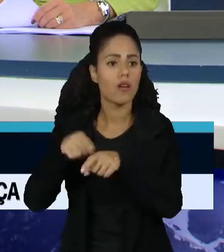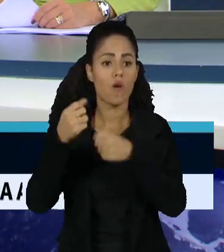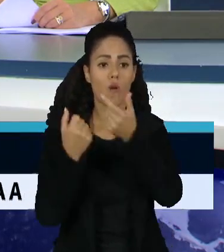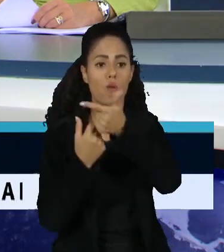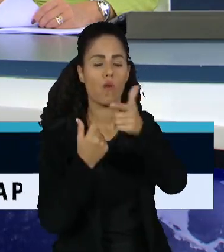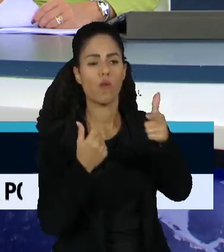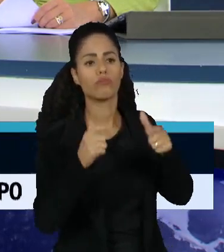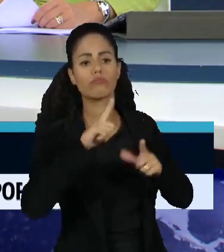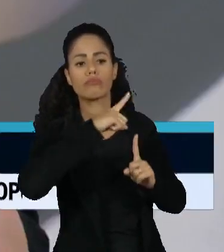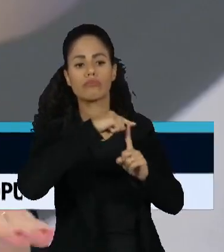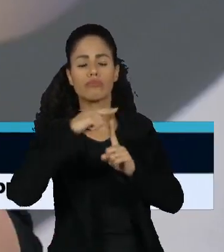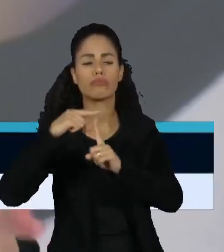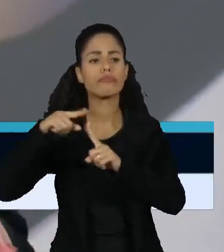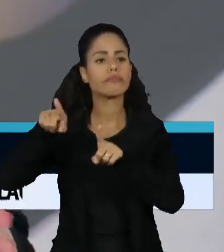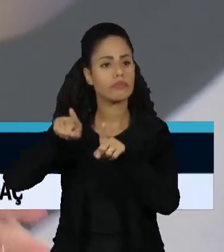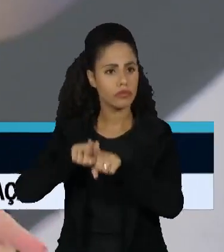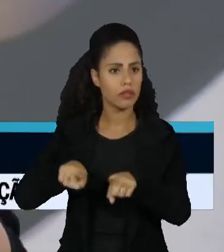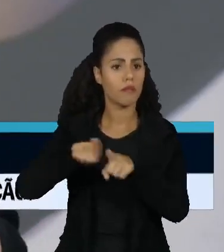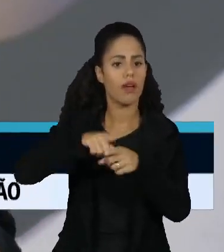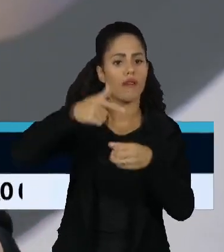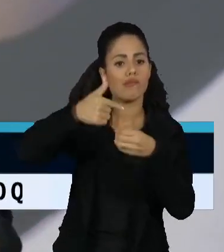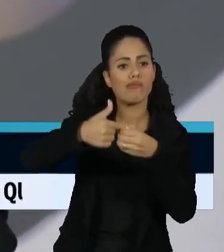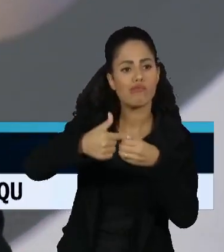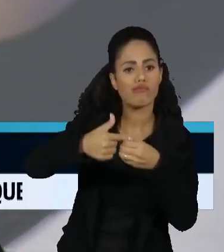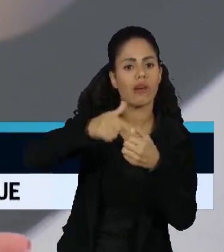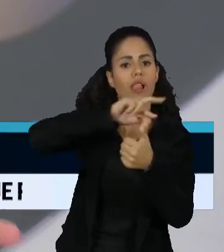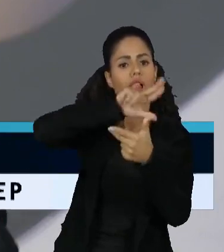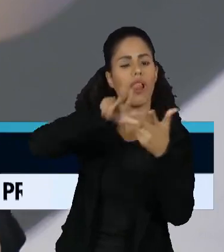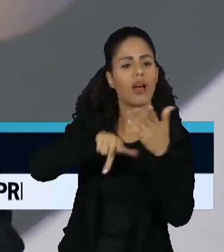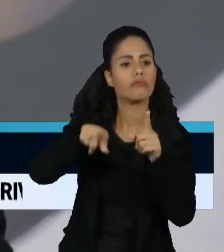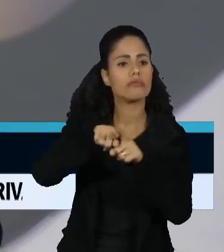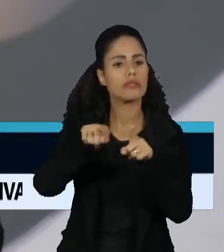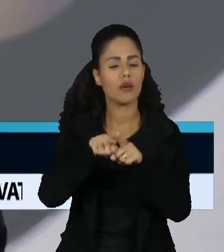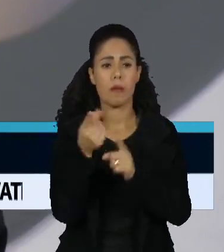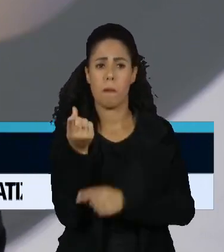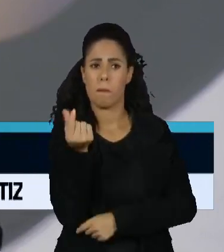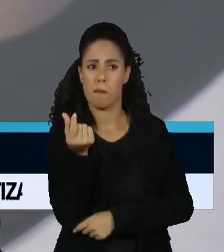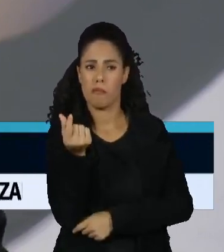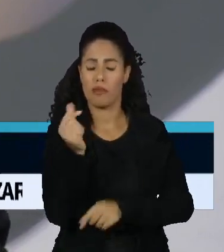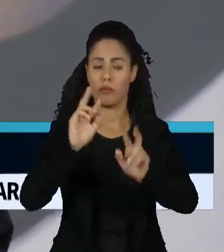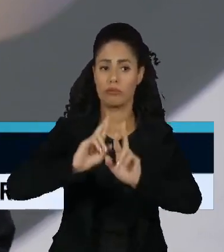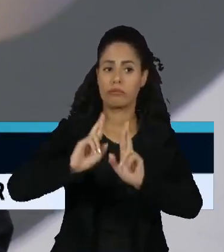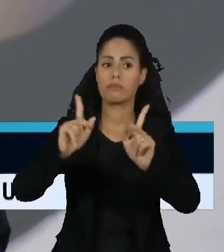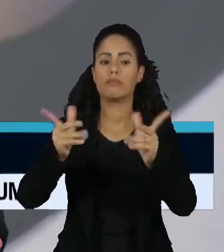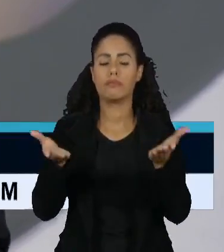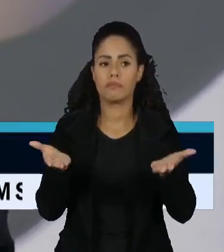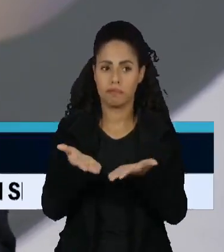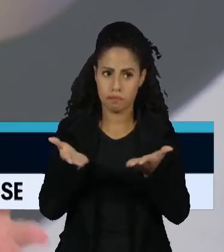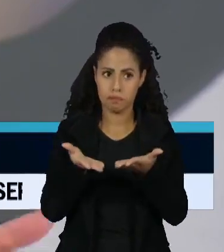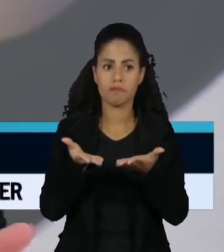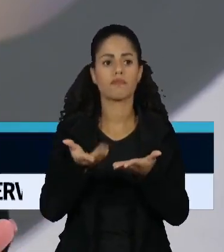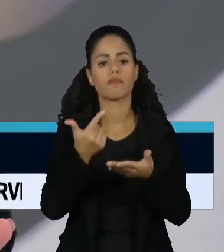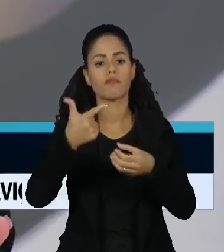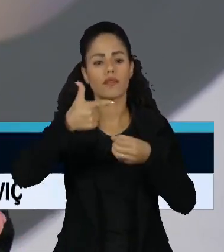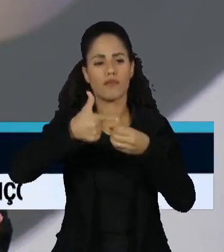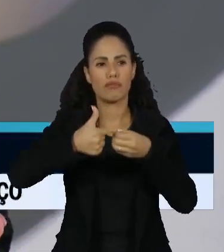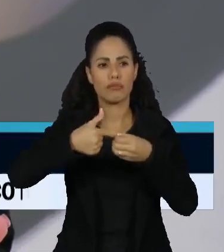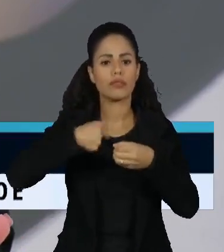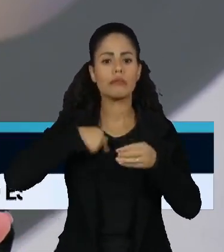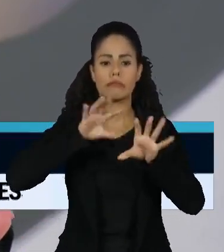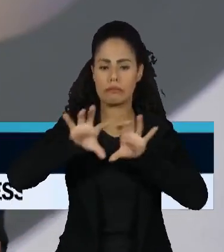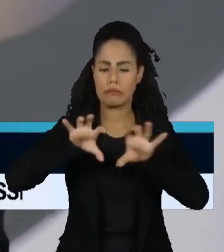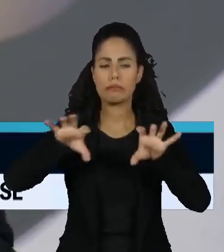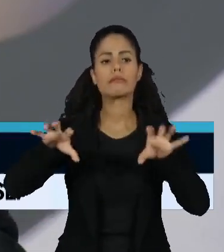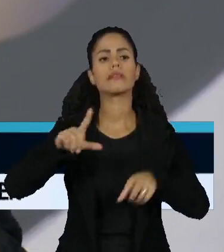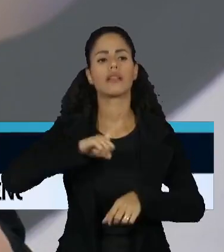outros tipos de combustíveis e a mudança de preços, a pressão em preços nesses outros combustíveis, que também sofrem